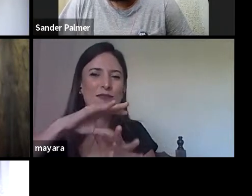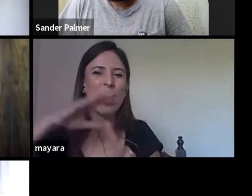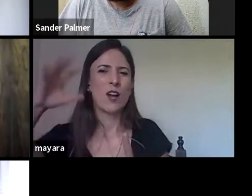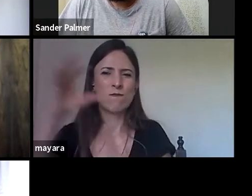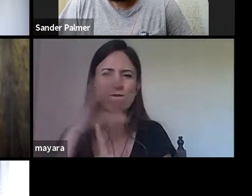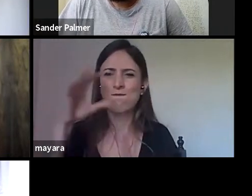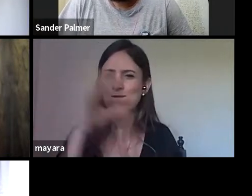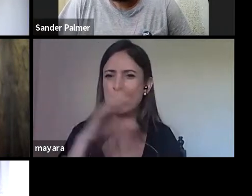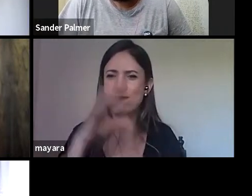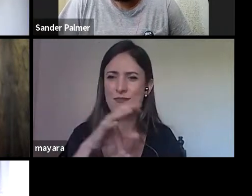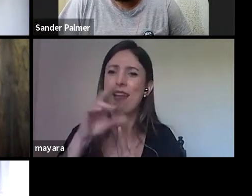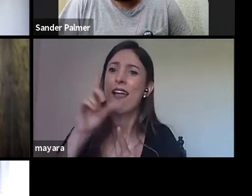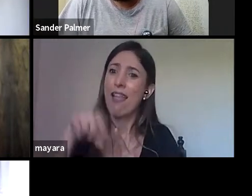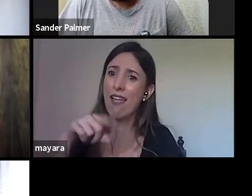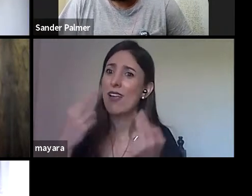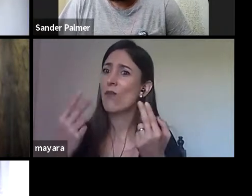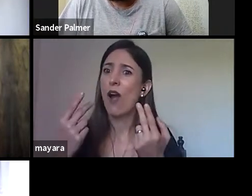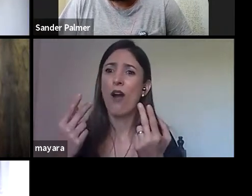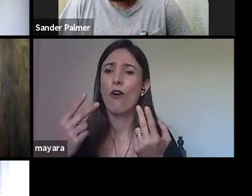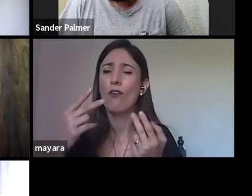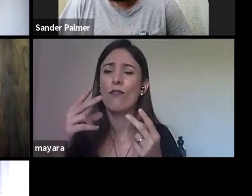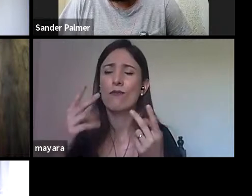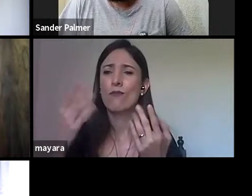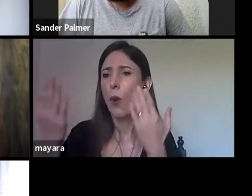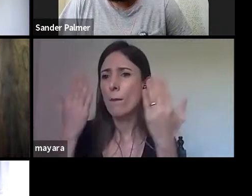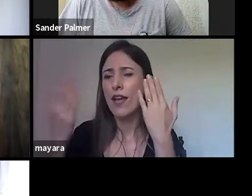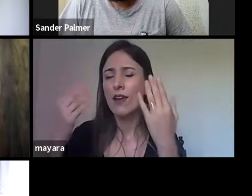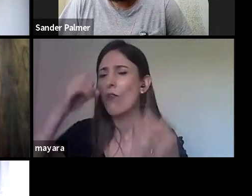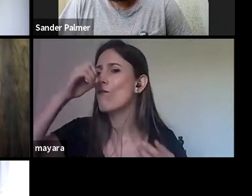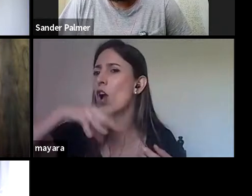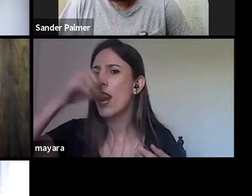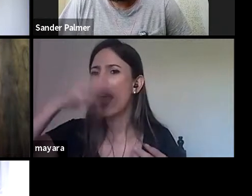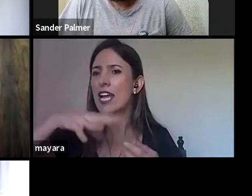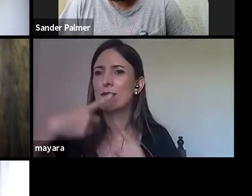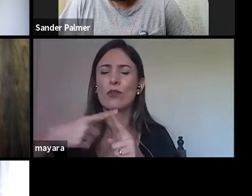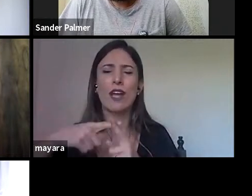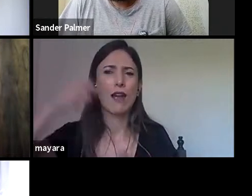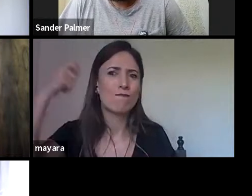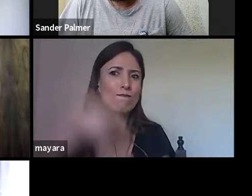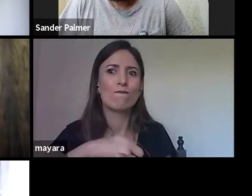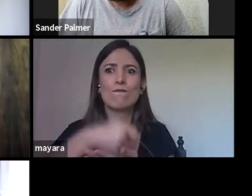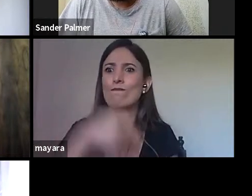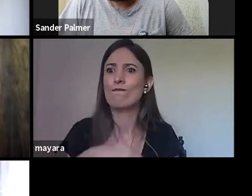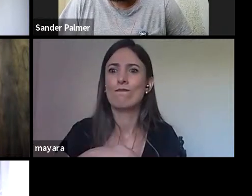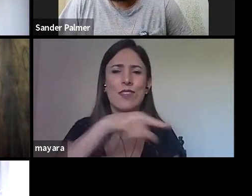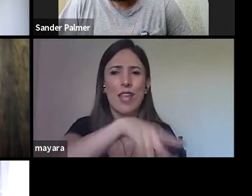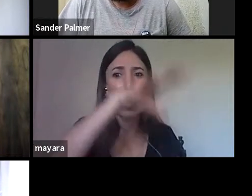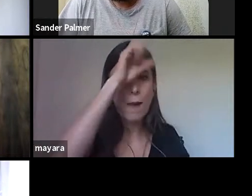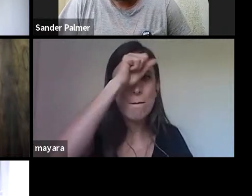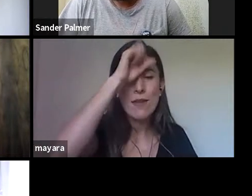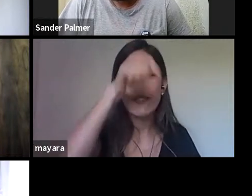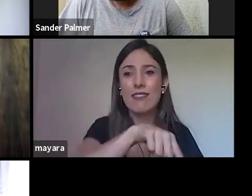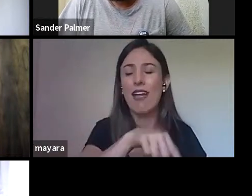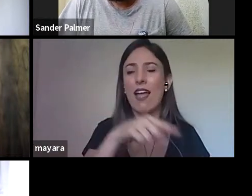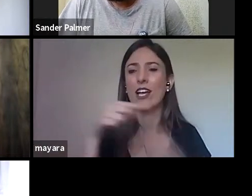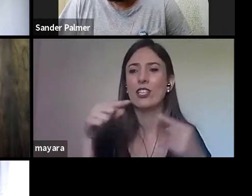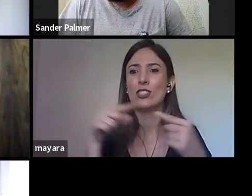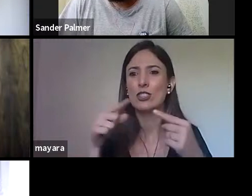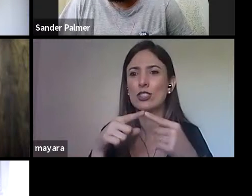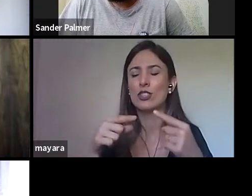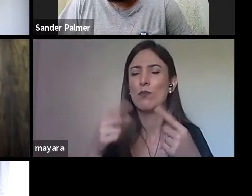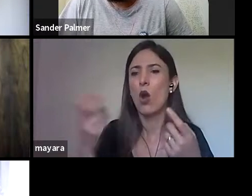modificações que são feitas não só com indígenas, negros,